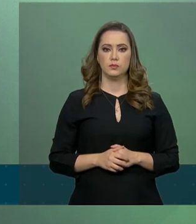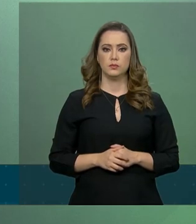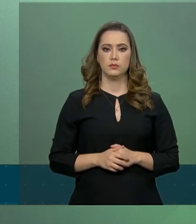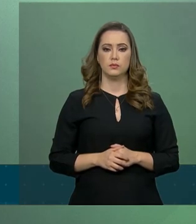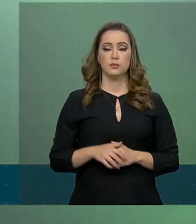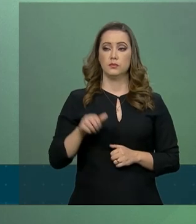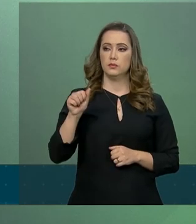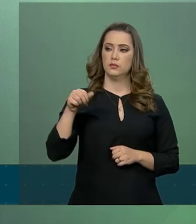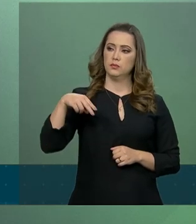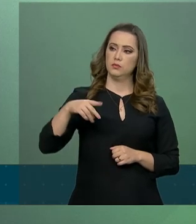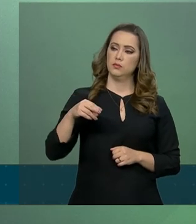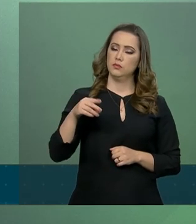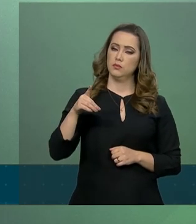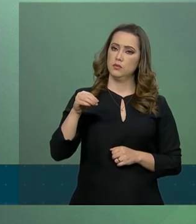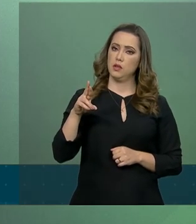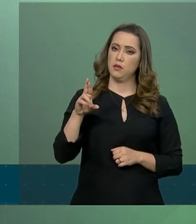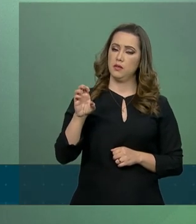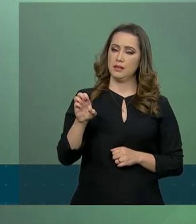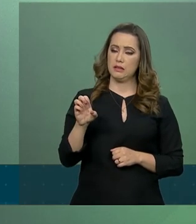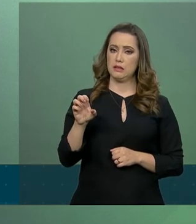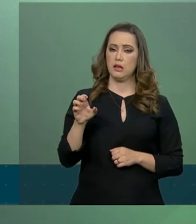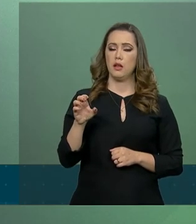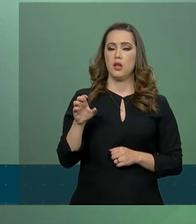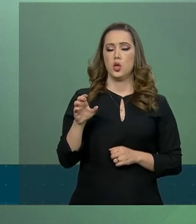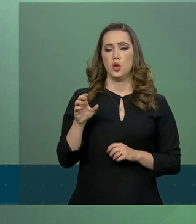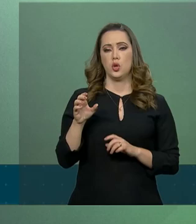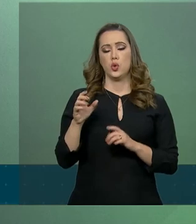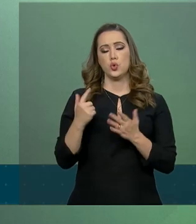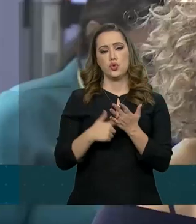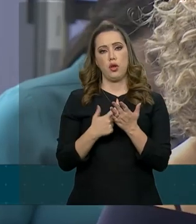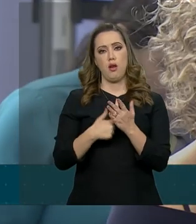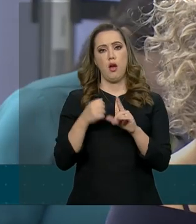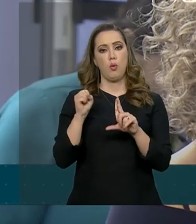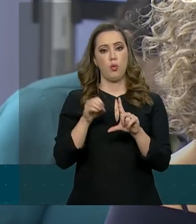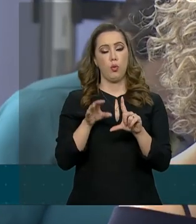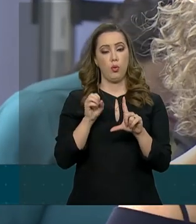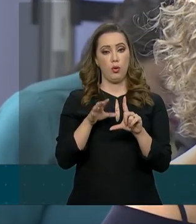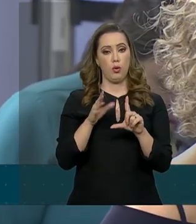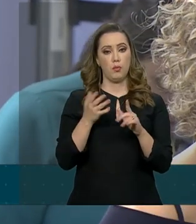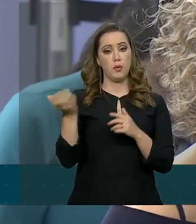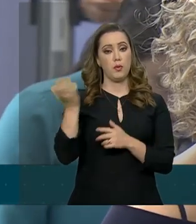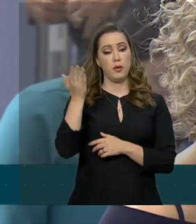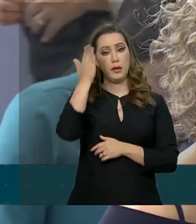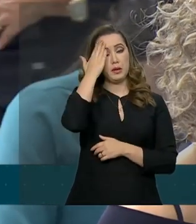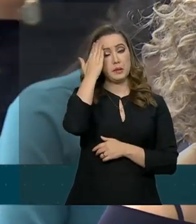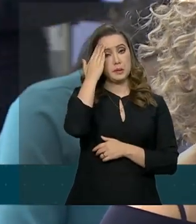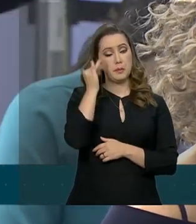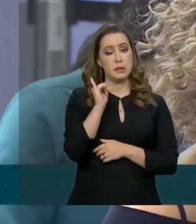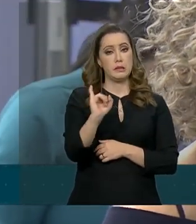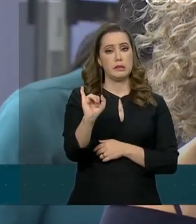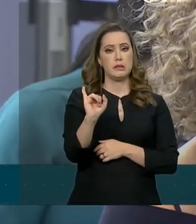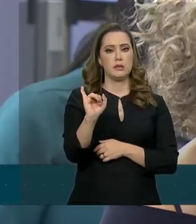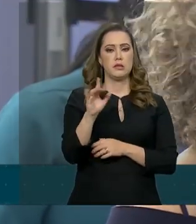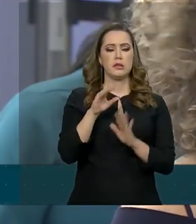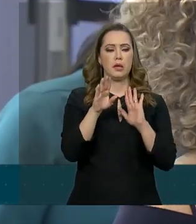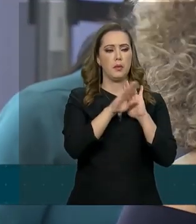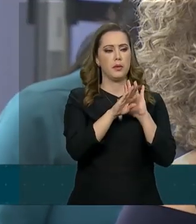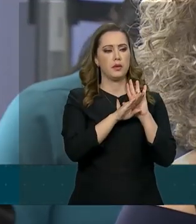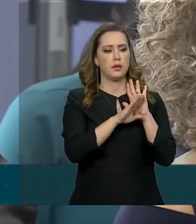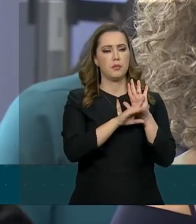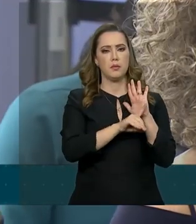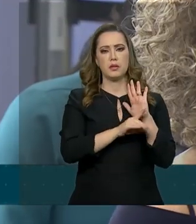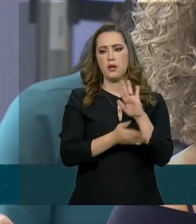André de Souza, do Jornal O Globo. Como vai? Tudo bem. Eu gostaria de saber se já é uma programação das